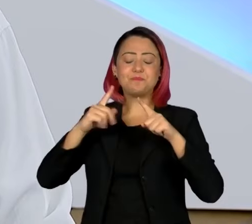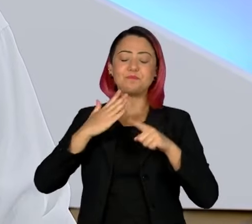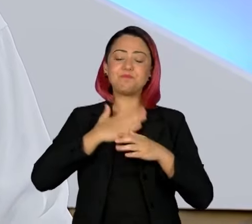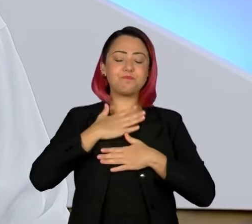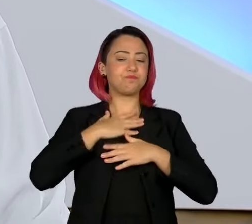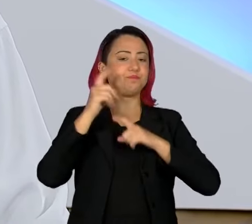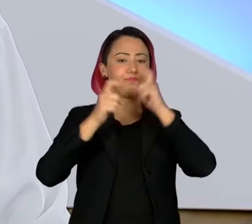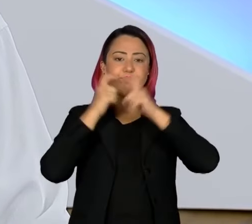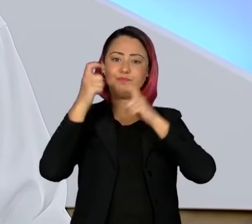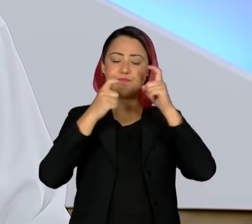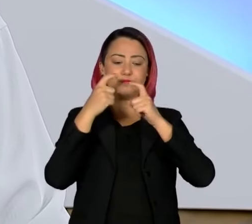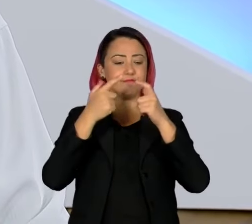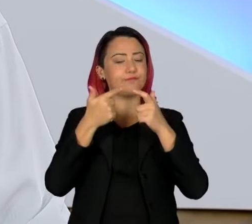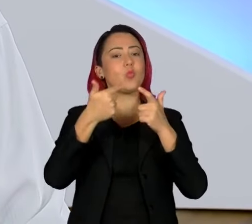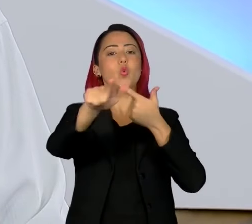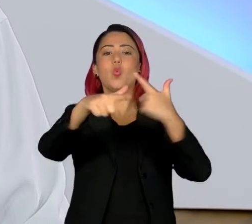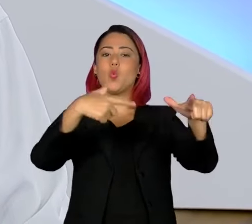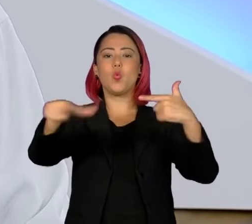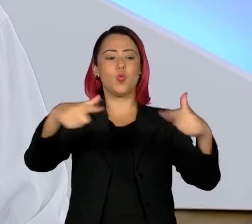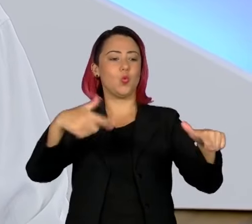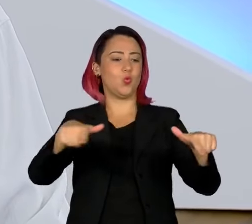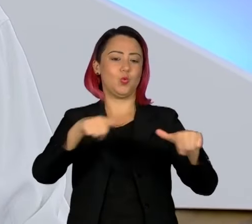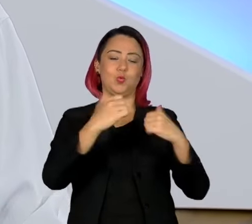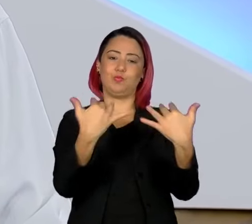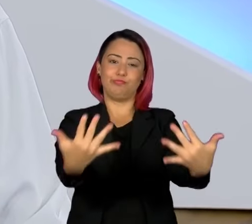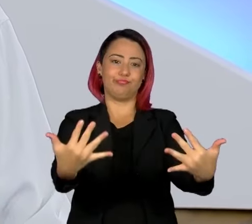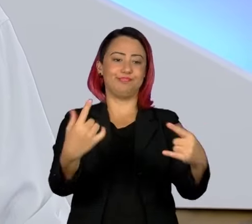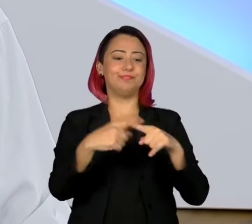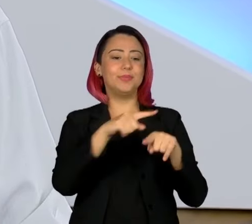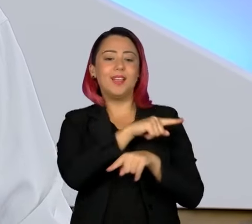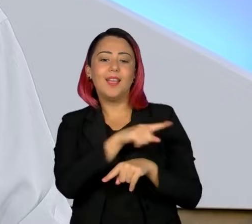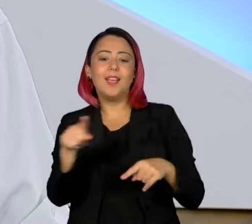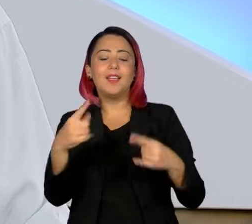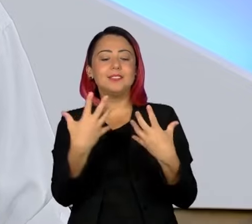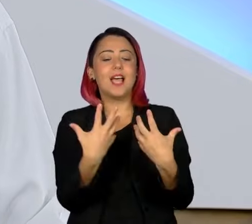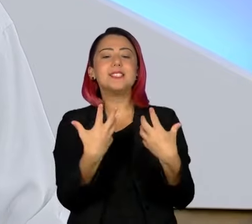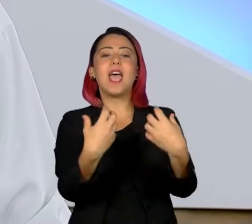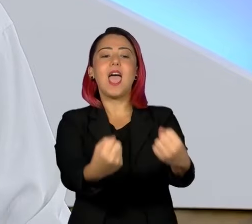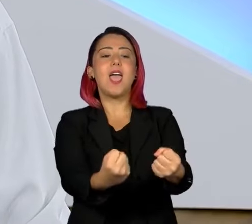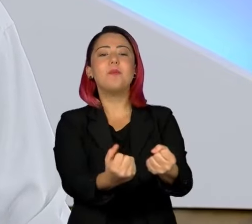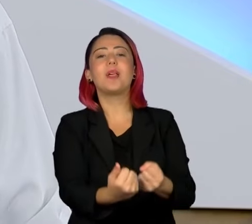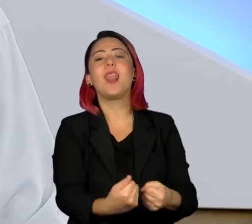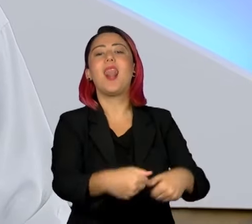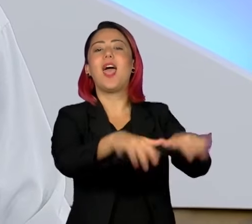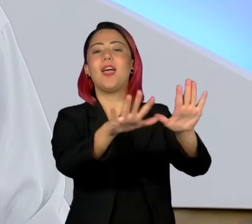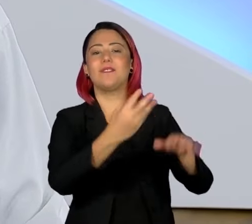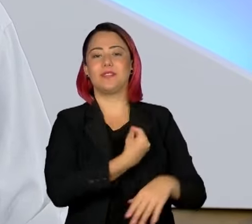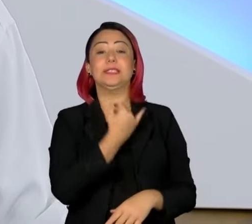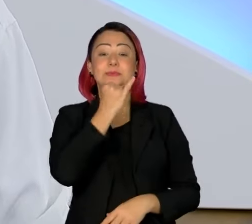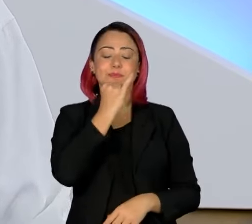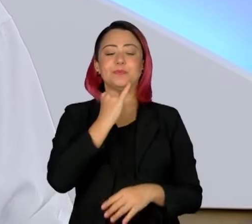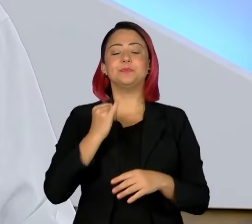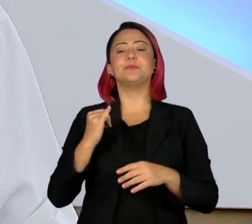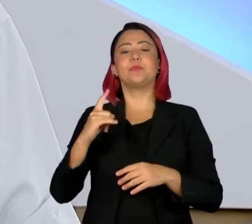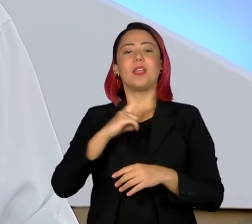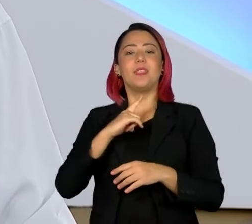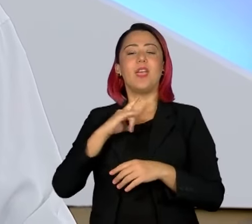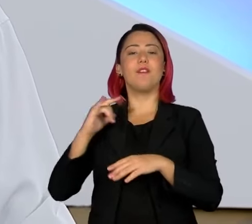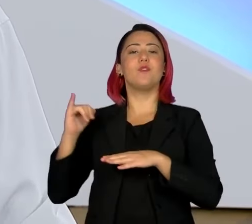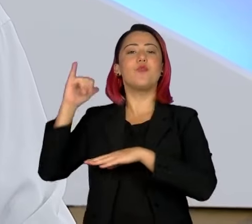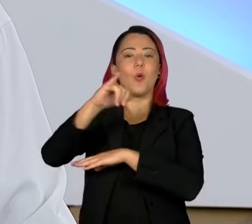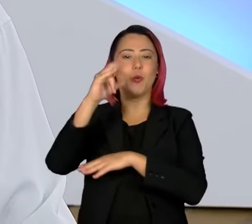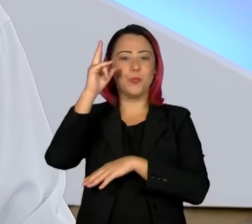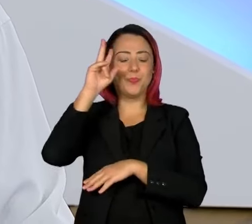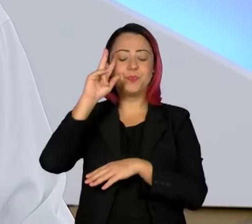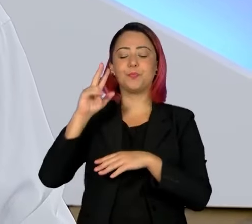primeiro impacto é aquele que as pessoas levam de você, recebem de você. Por exemplo, quando eu fui aplaudido no voo, no primeiro